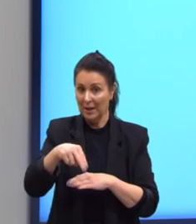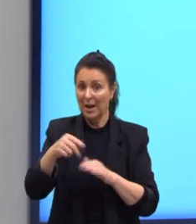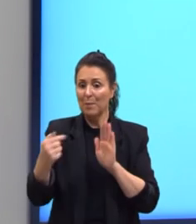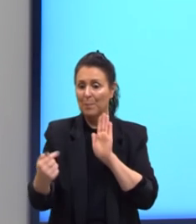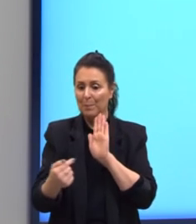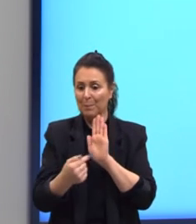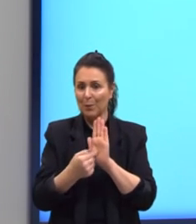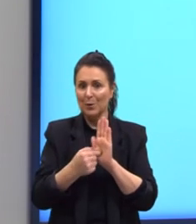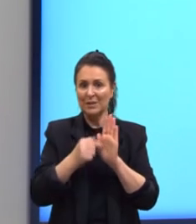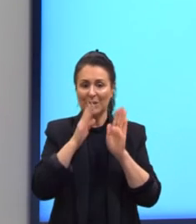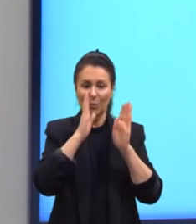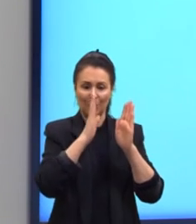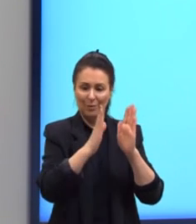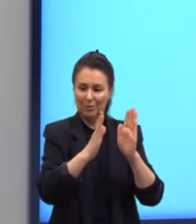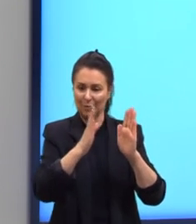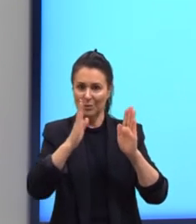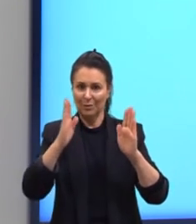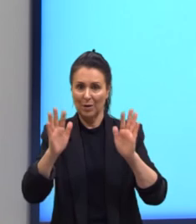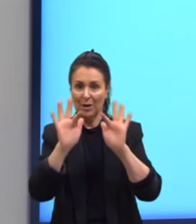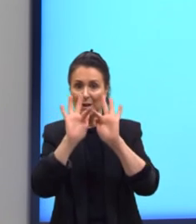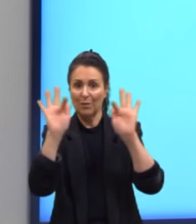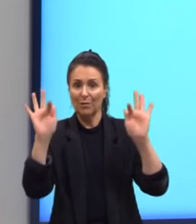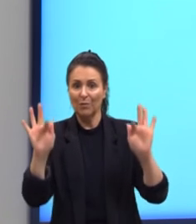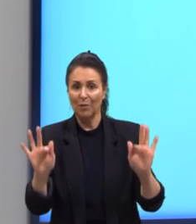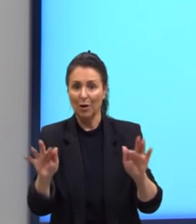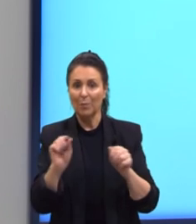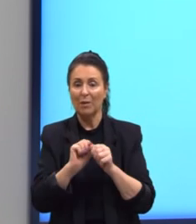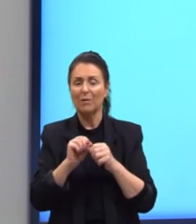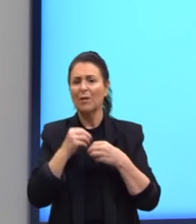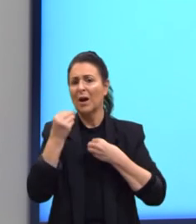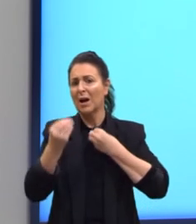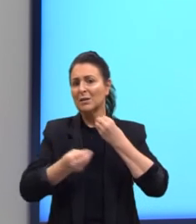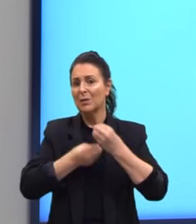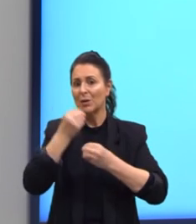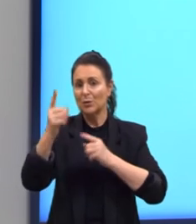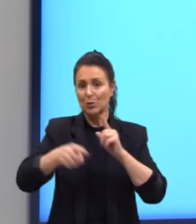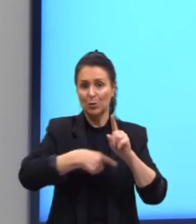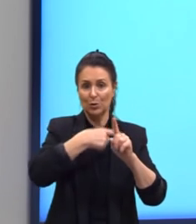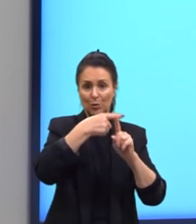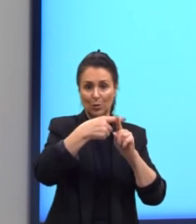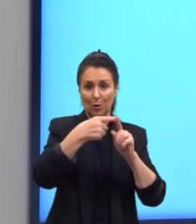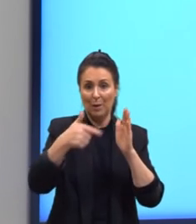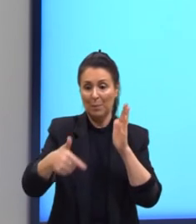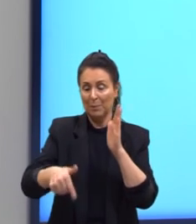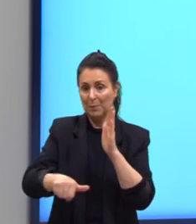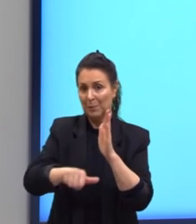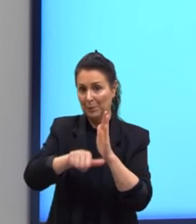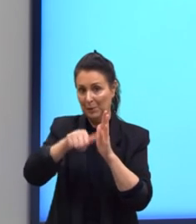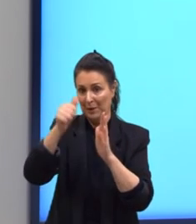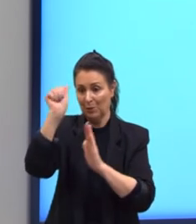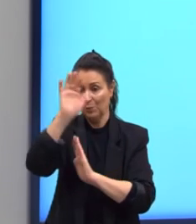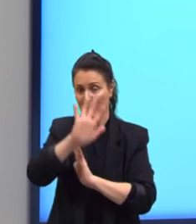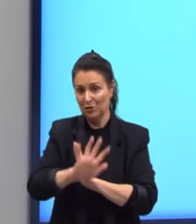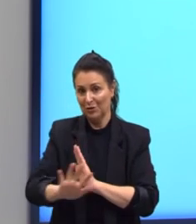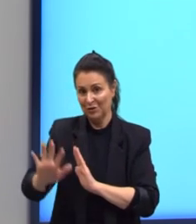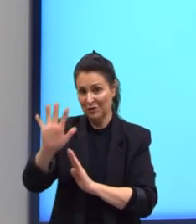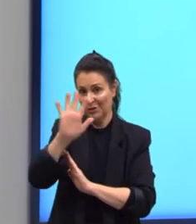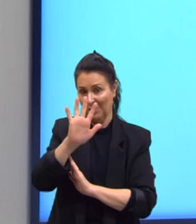e a fórmula é dada da seguinte forma nós somamos o primeiro termo com o termo geral